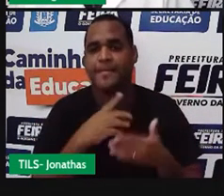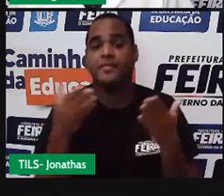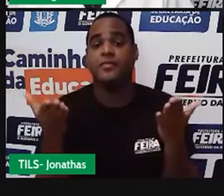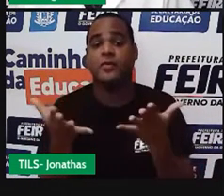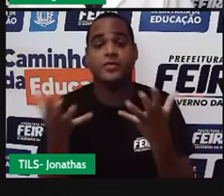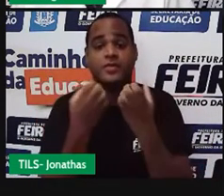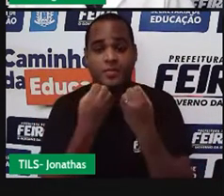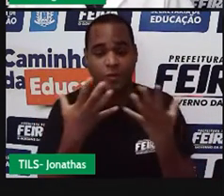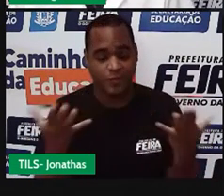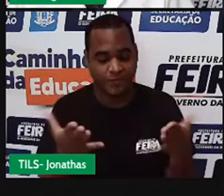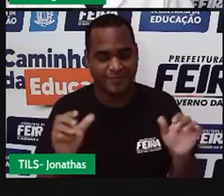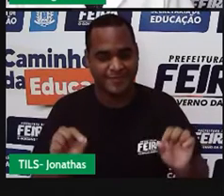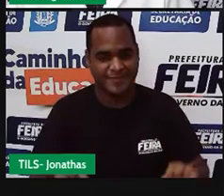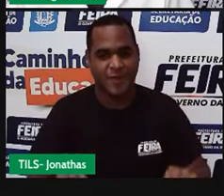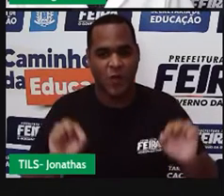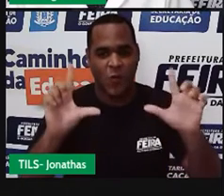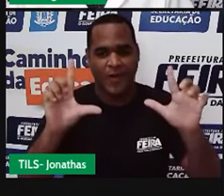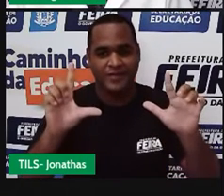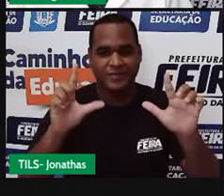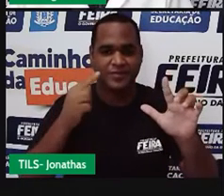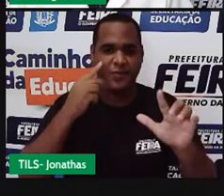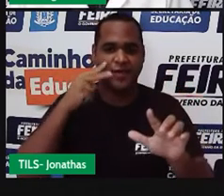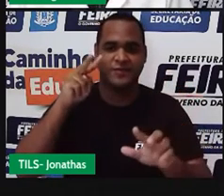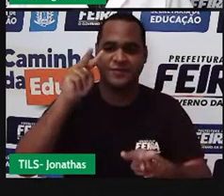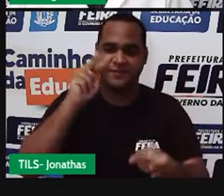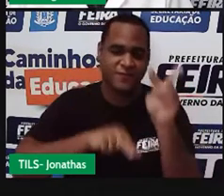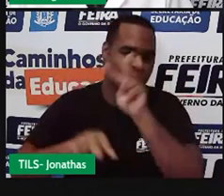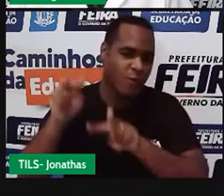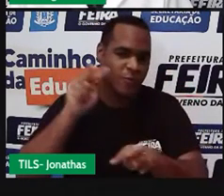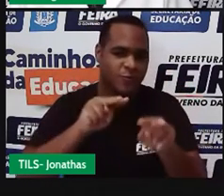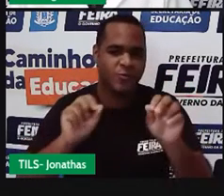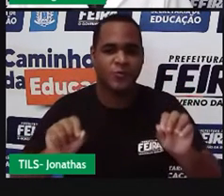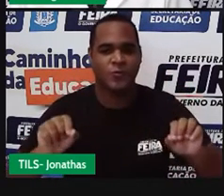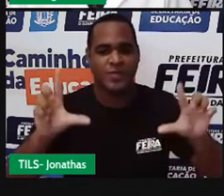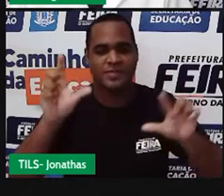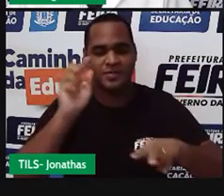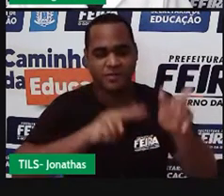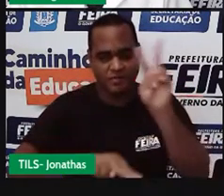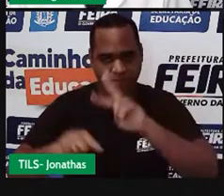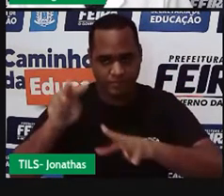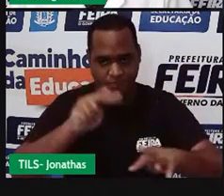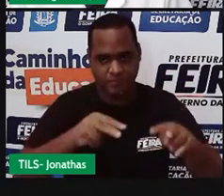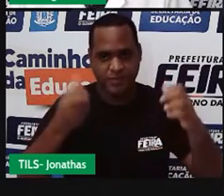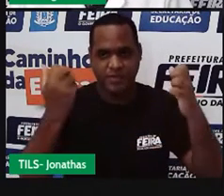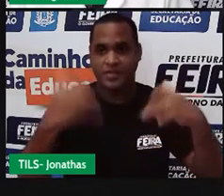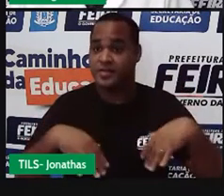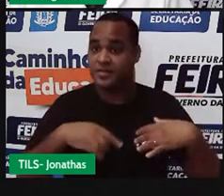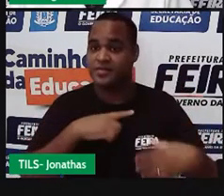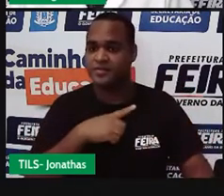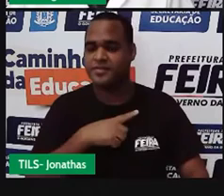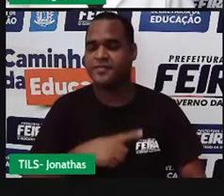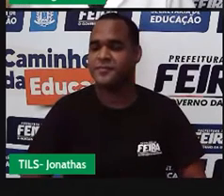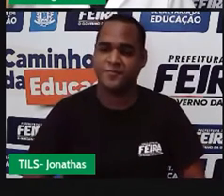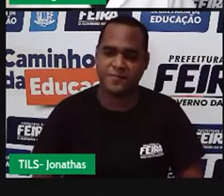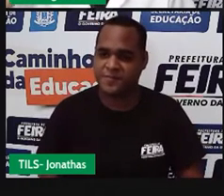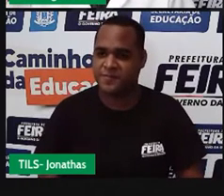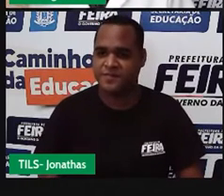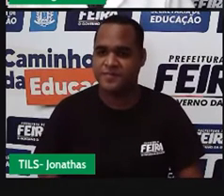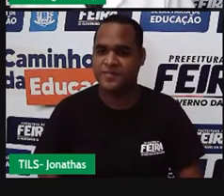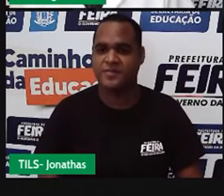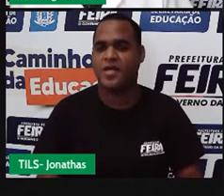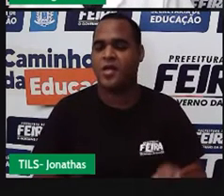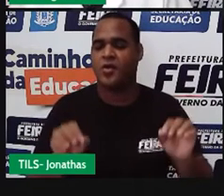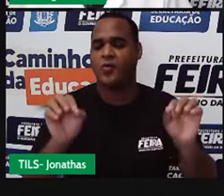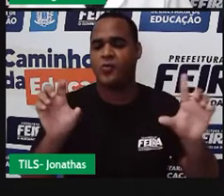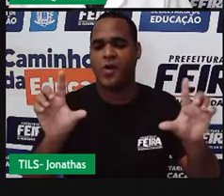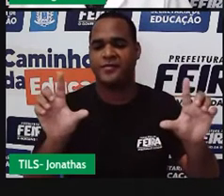vamos para o nosso quadro, né? Que eu chamo de quadro virtual, não é? Não é aquele quadro,